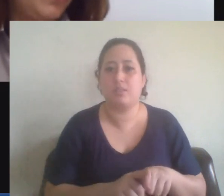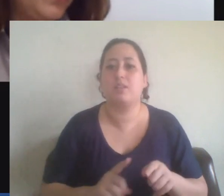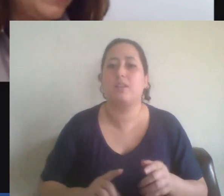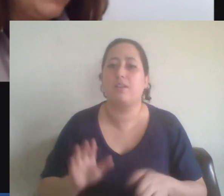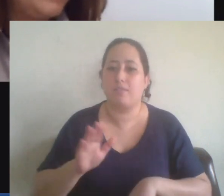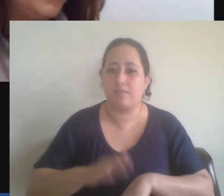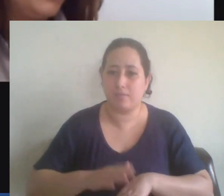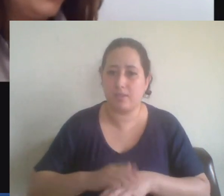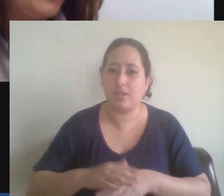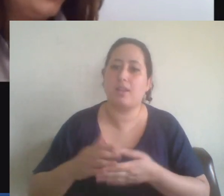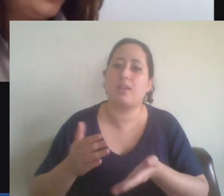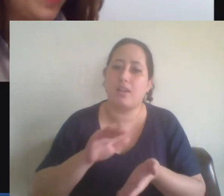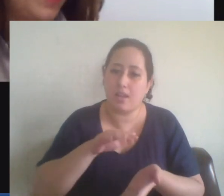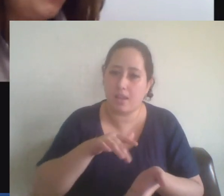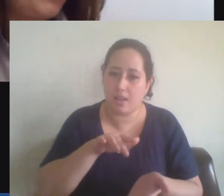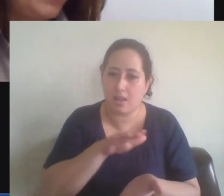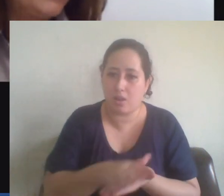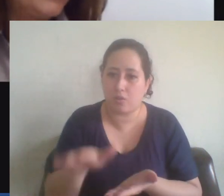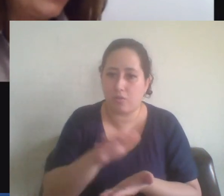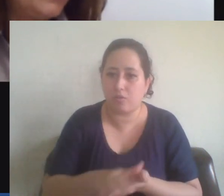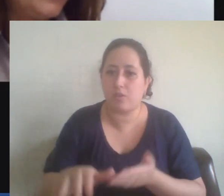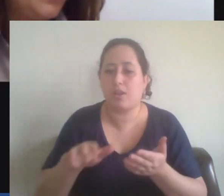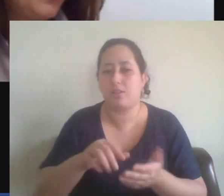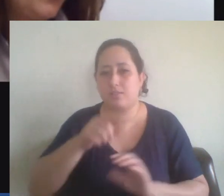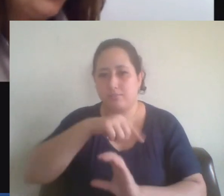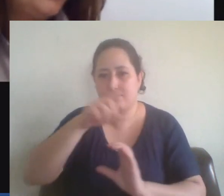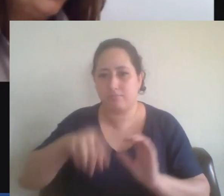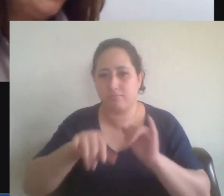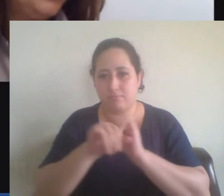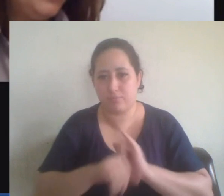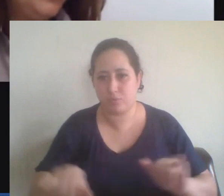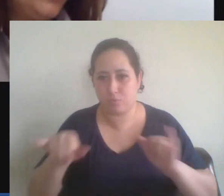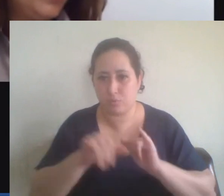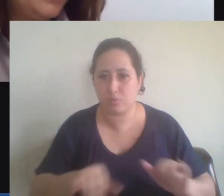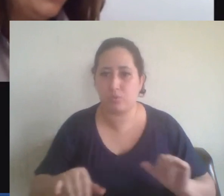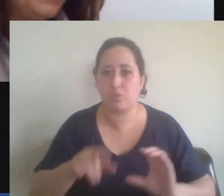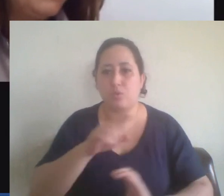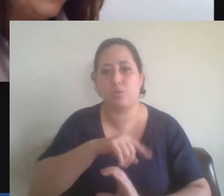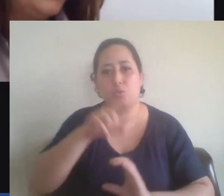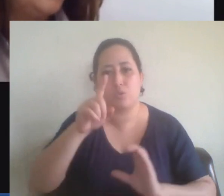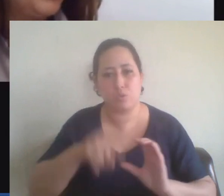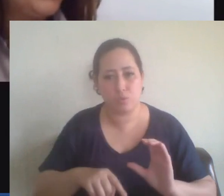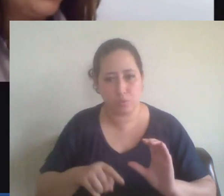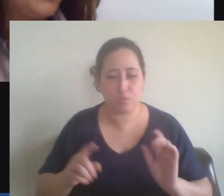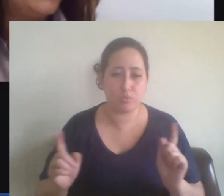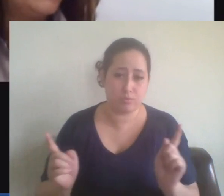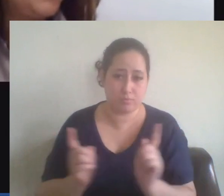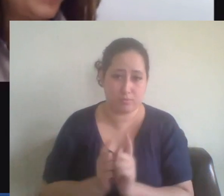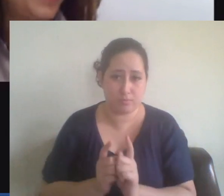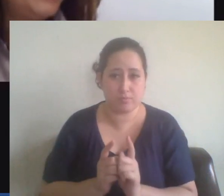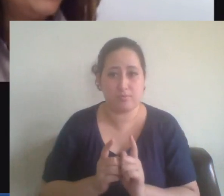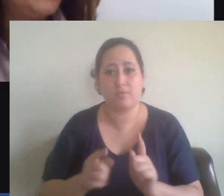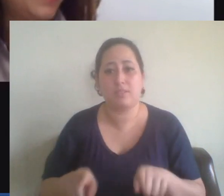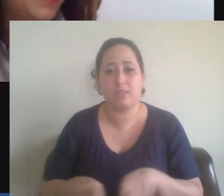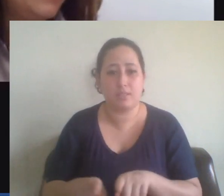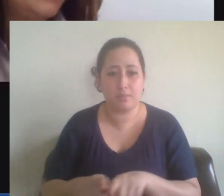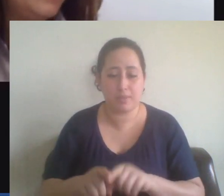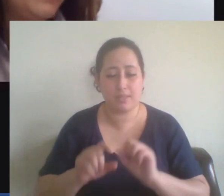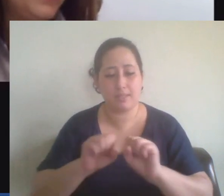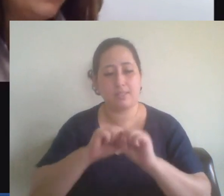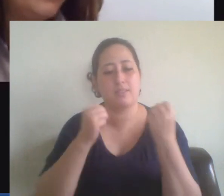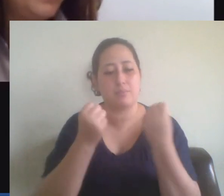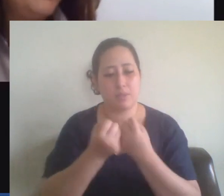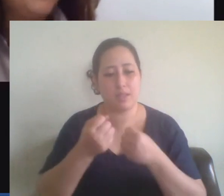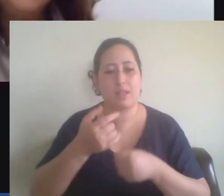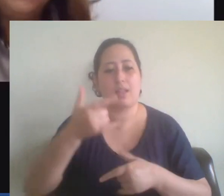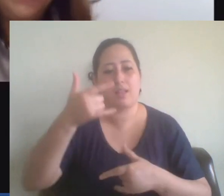difusão científica e cultural, publicações, cursos de curta duração, exposições, seminários, lives,